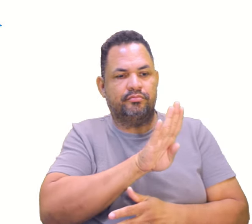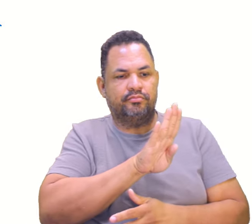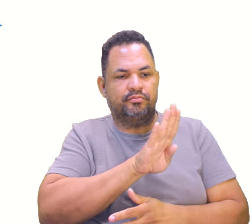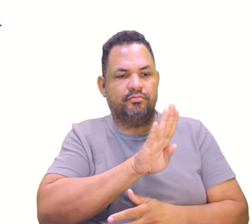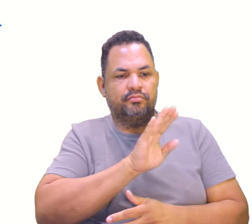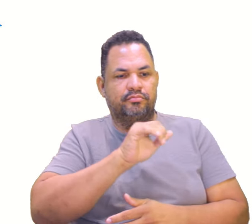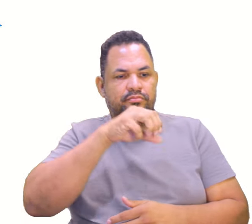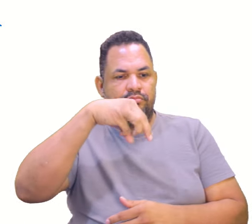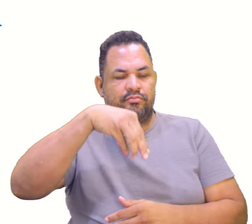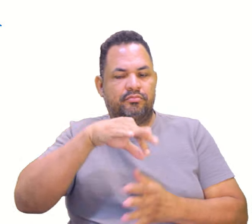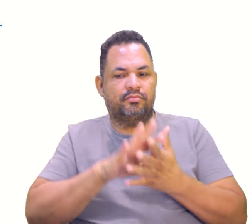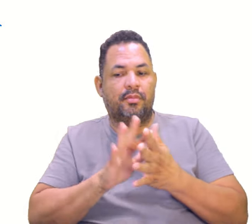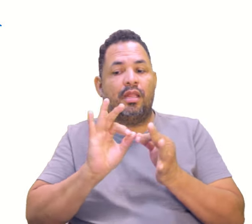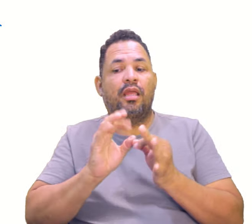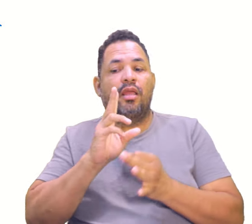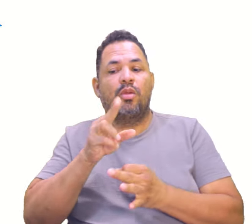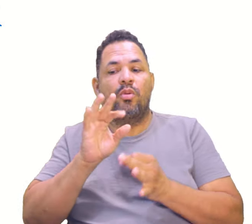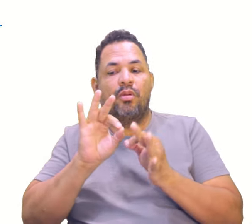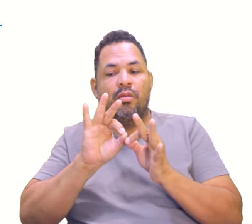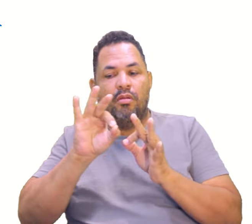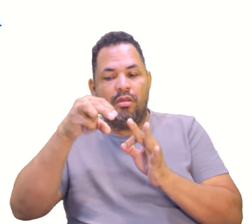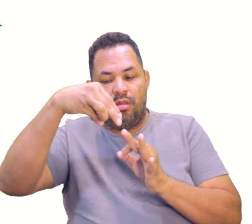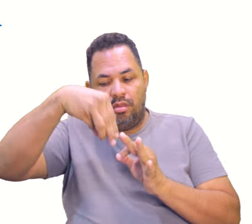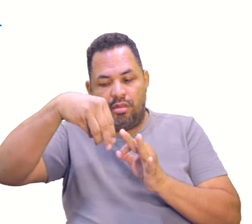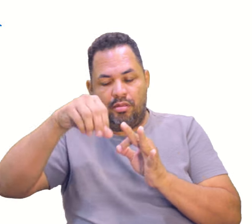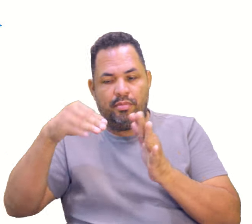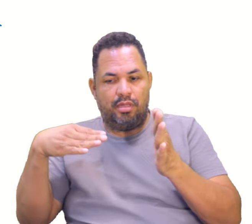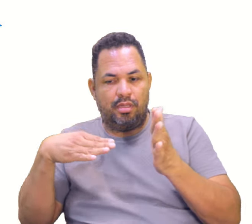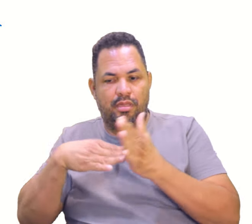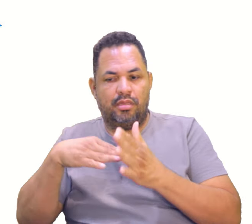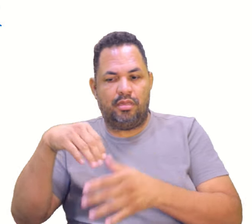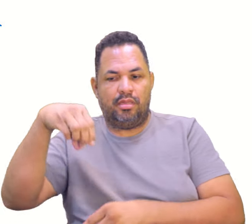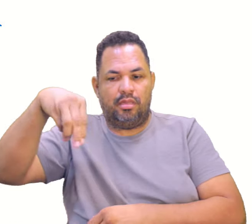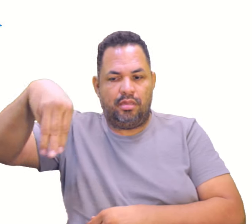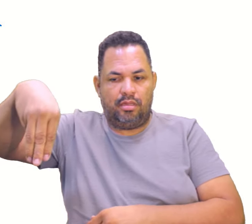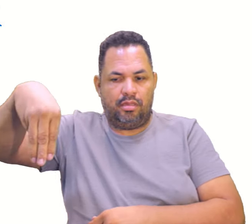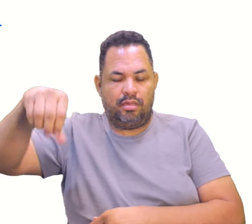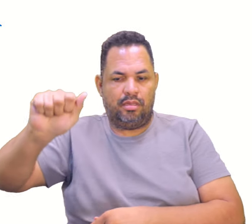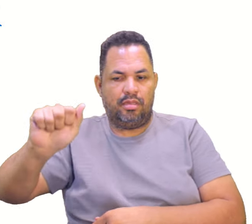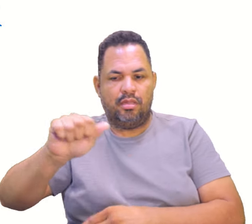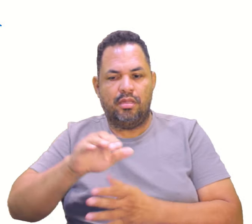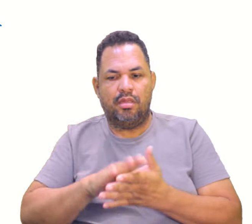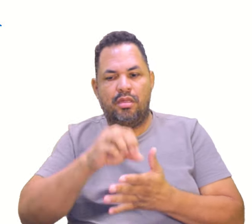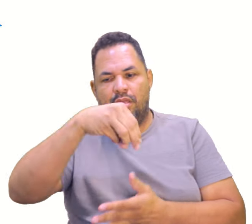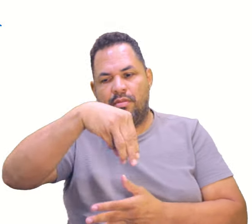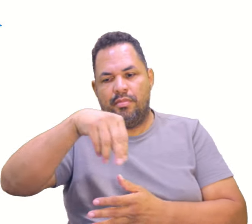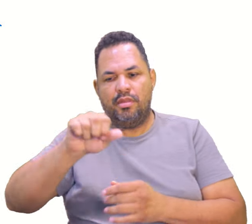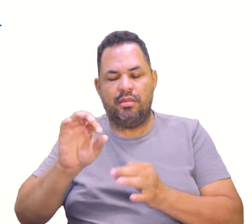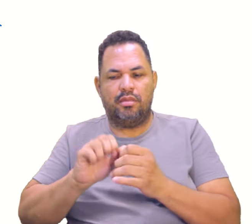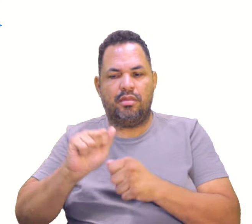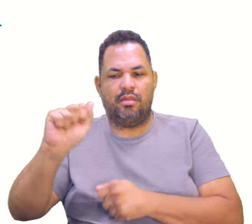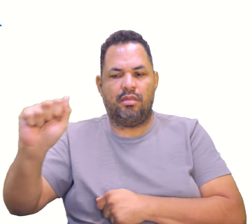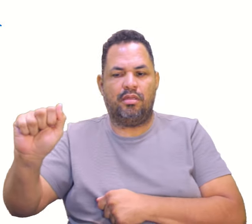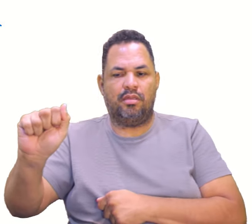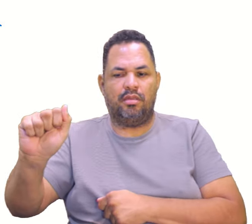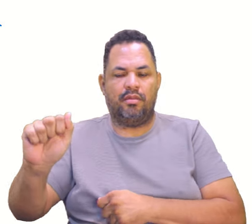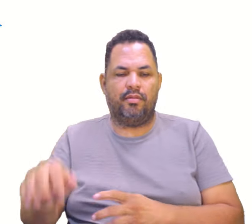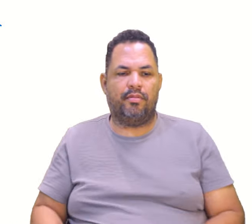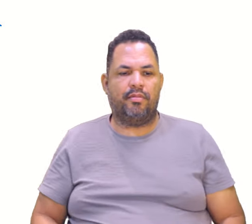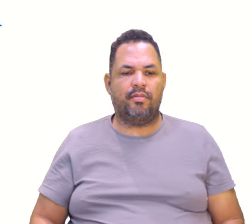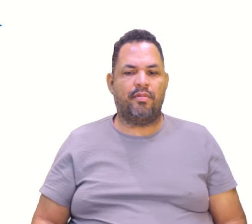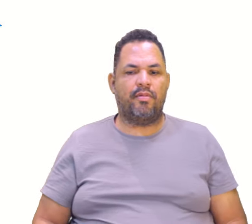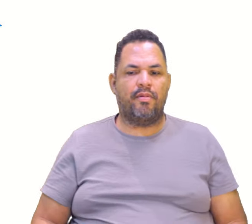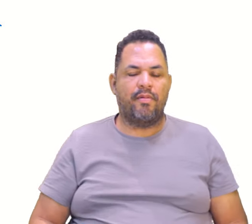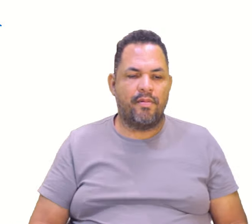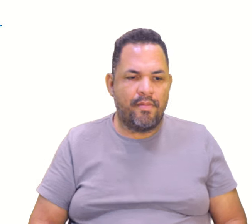e M é a mesma distância de A até M, tá? É a mesma distância. Tem que ser. Se ele é ponto